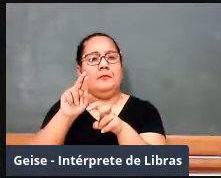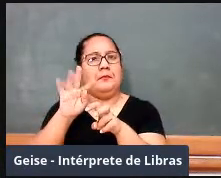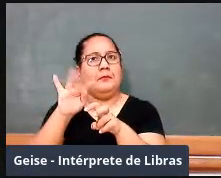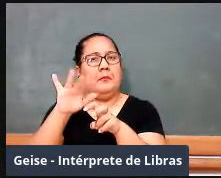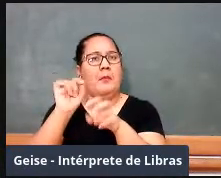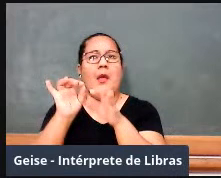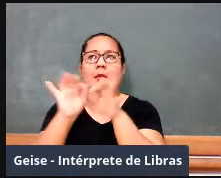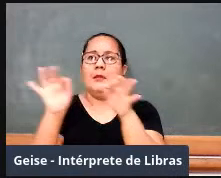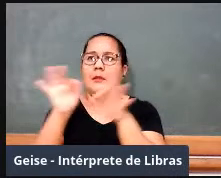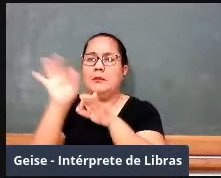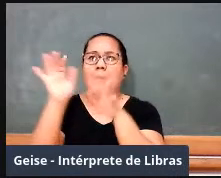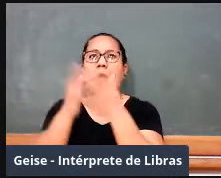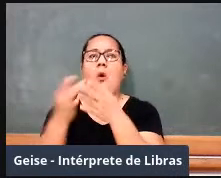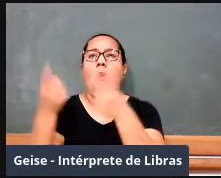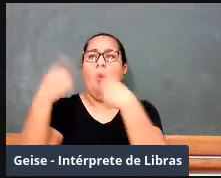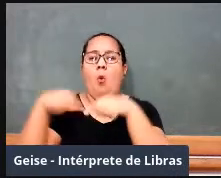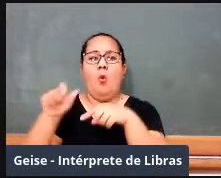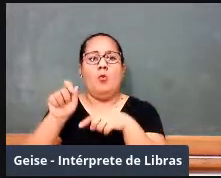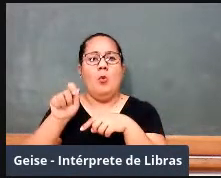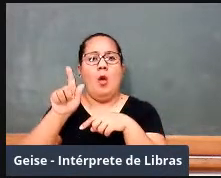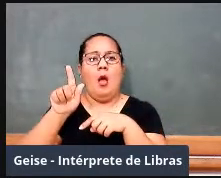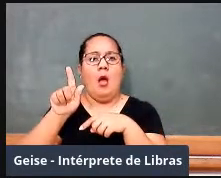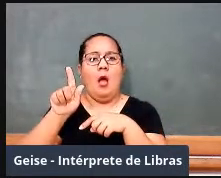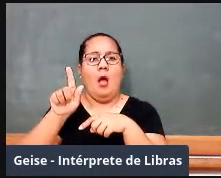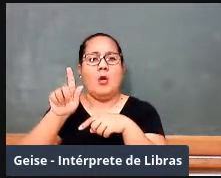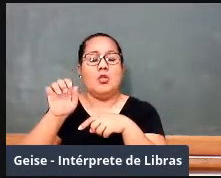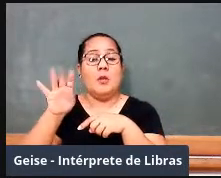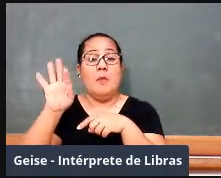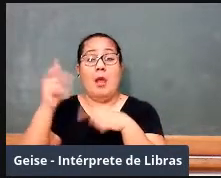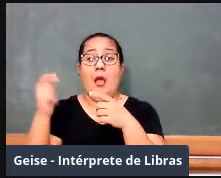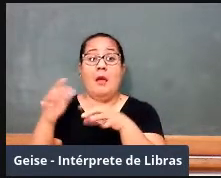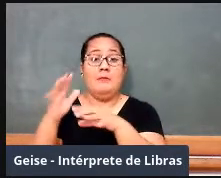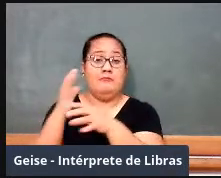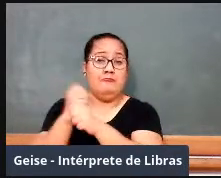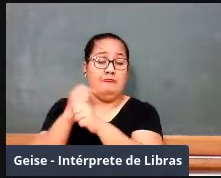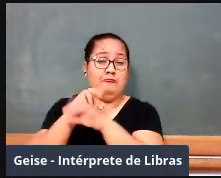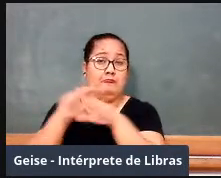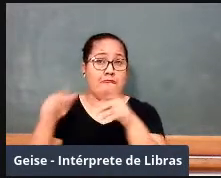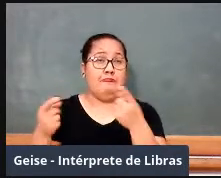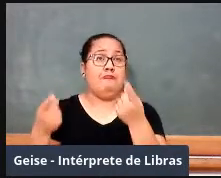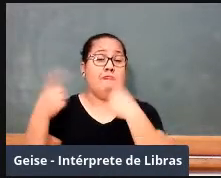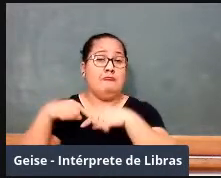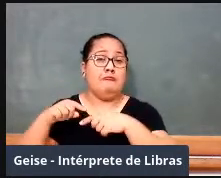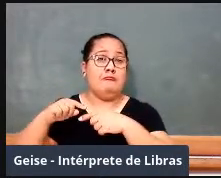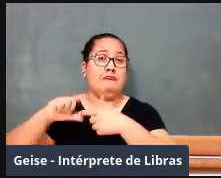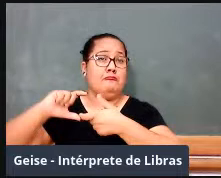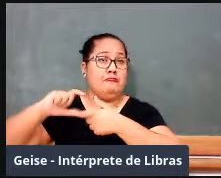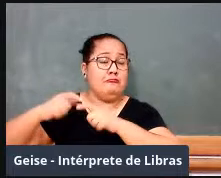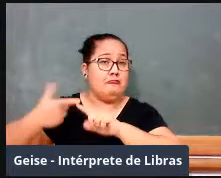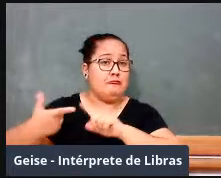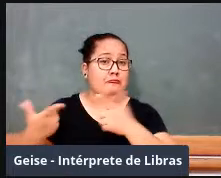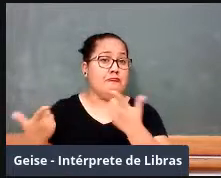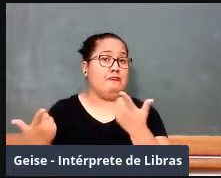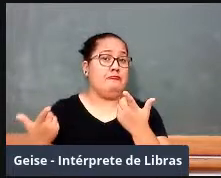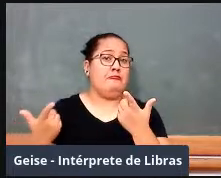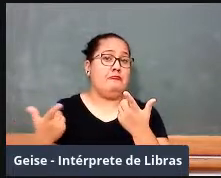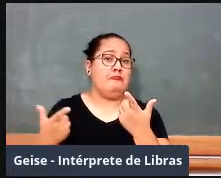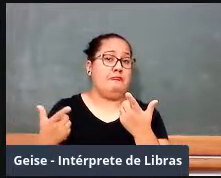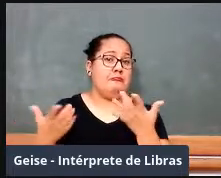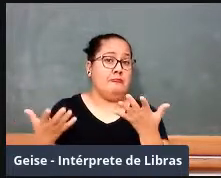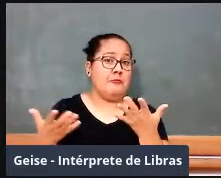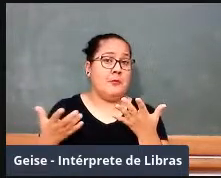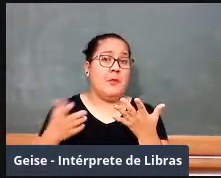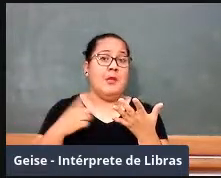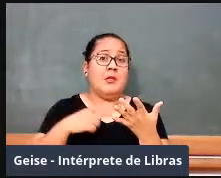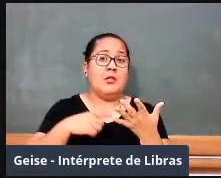disciplina de álgebra, era uma disciplina de geometria, né? E havia cadeiras dos professores, tinham